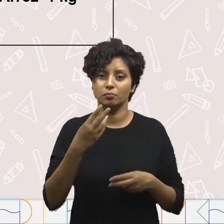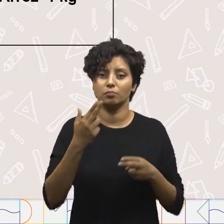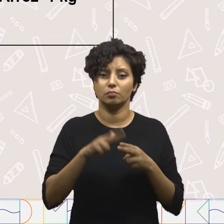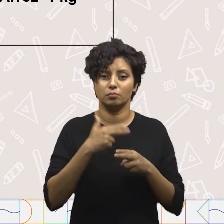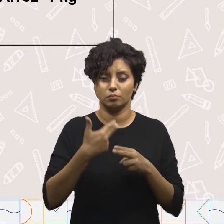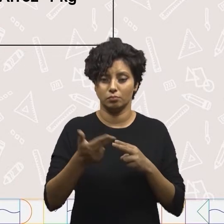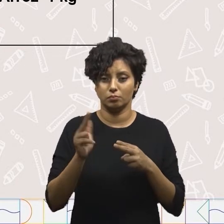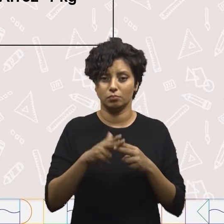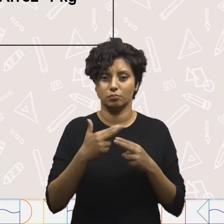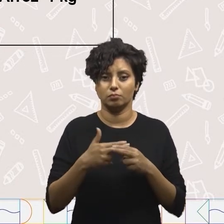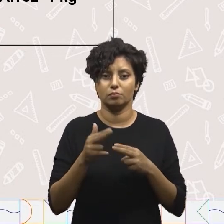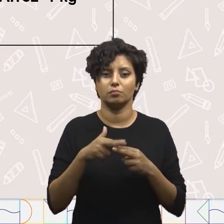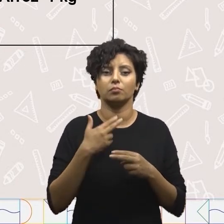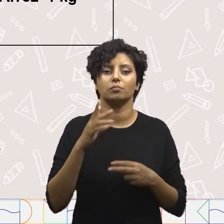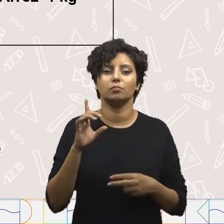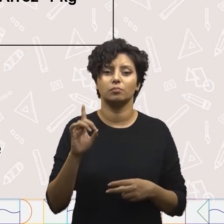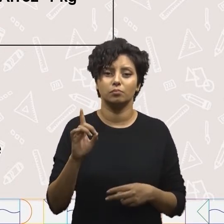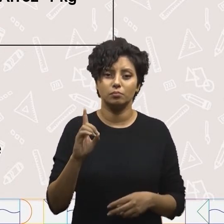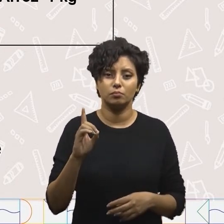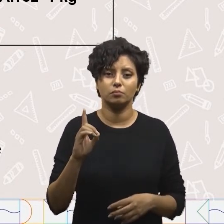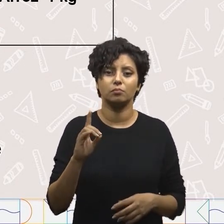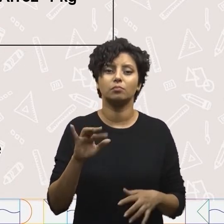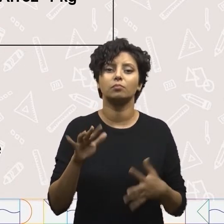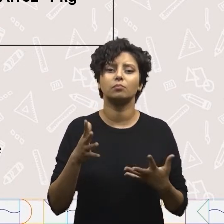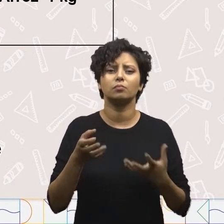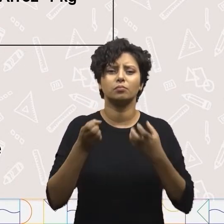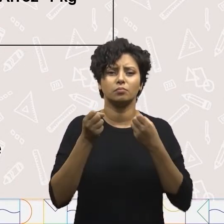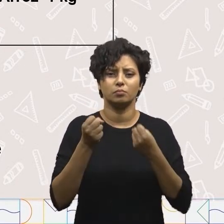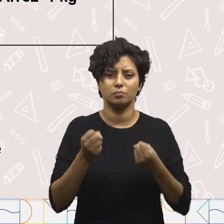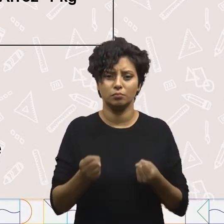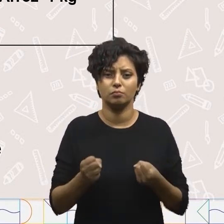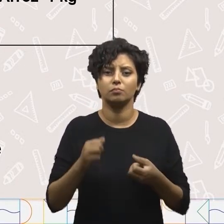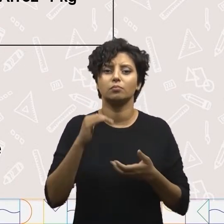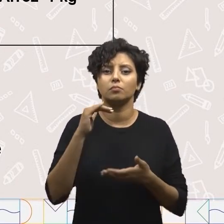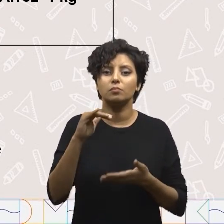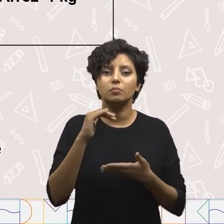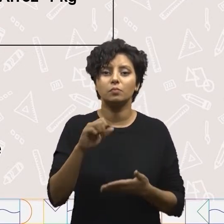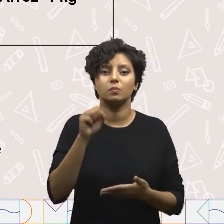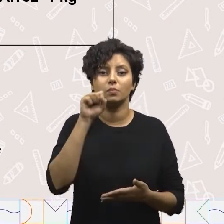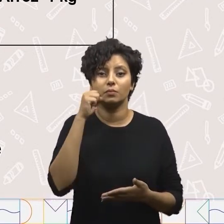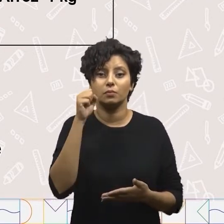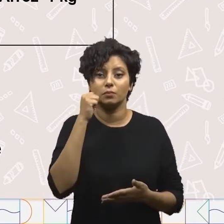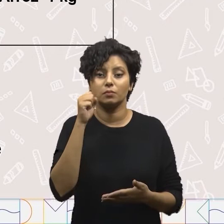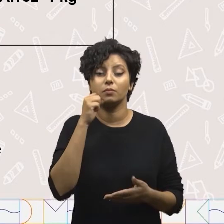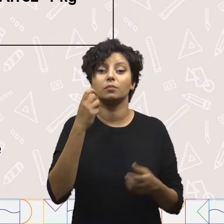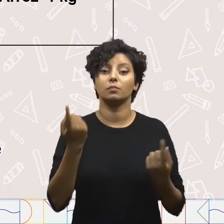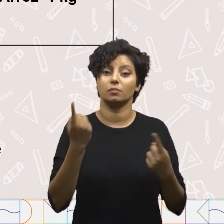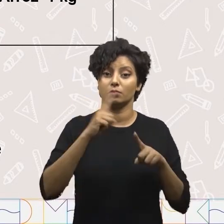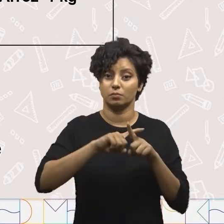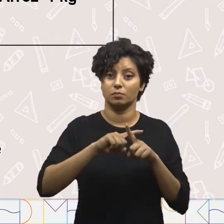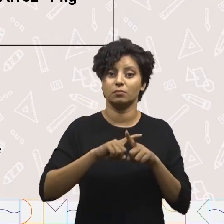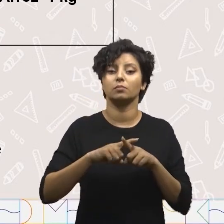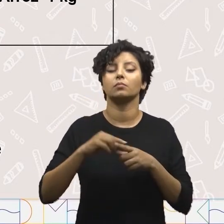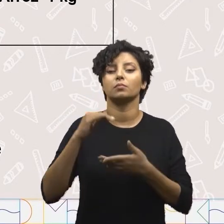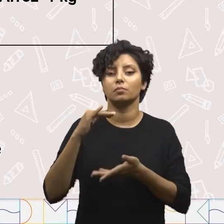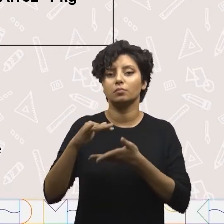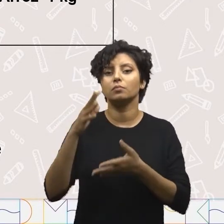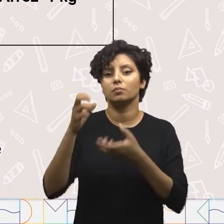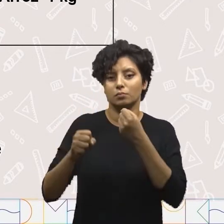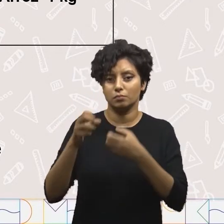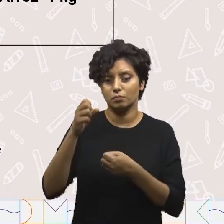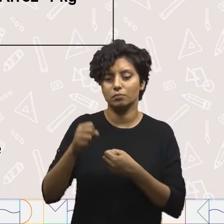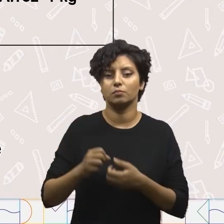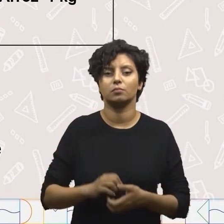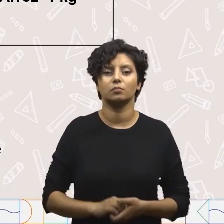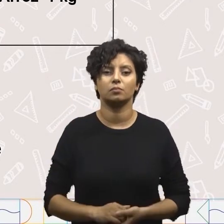em 3 barras de chocolate? E letra D. Quanto pesa um pacote de pão mais uma caixa de